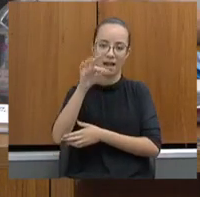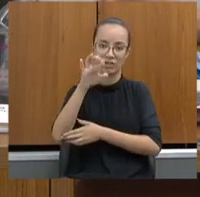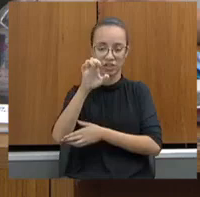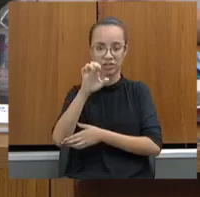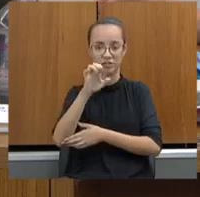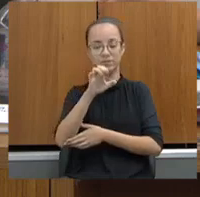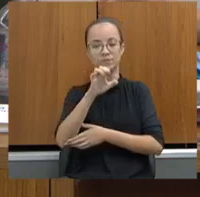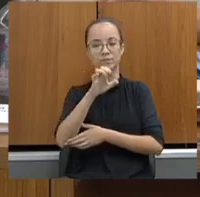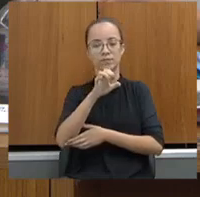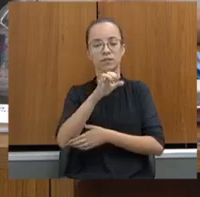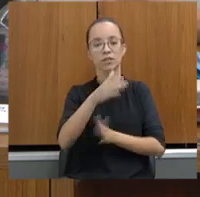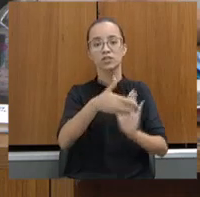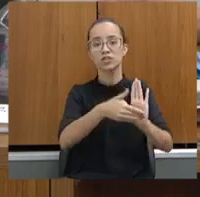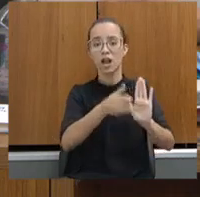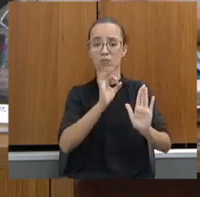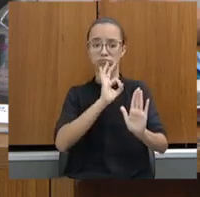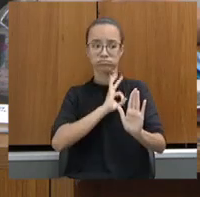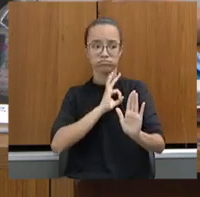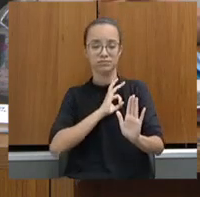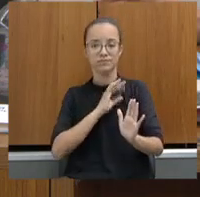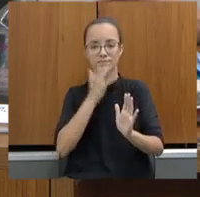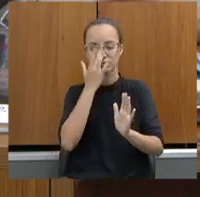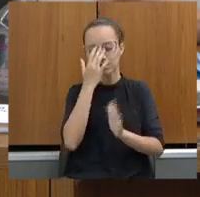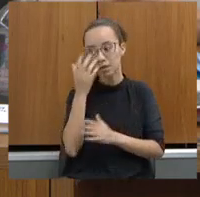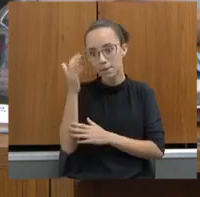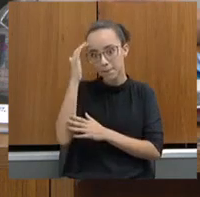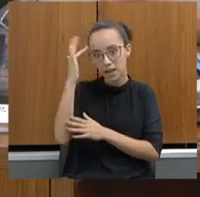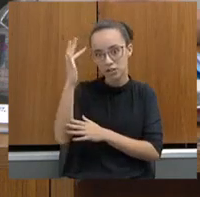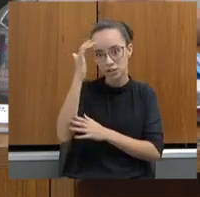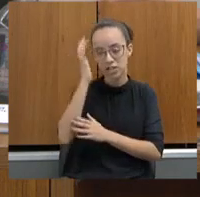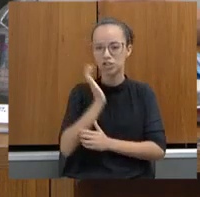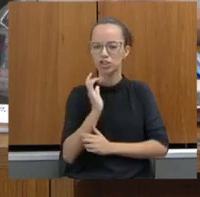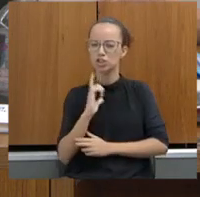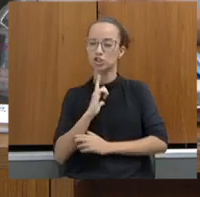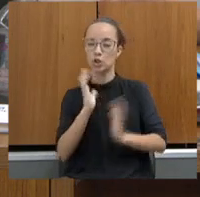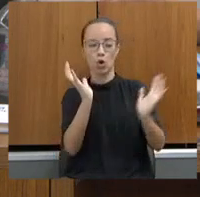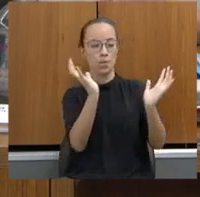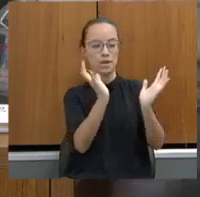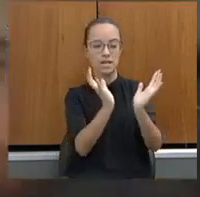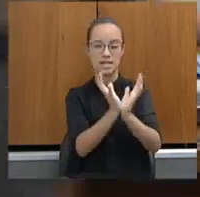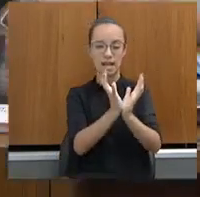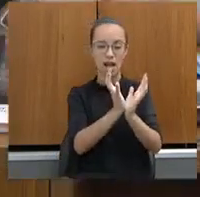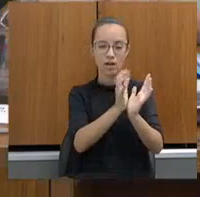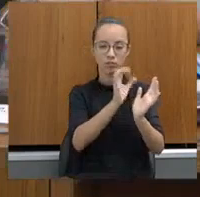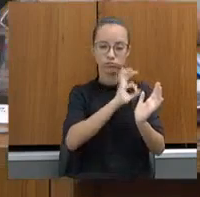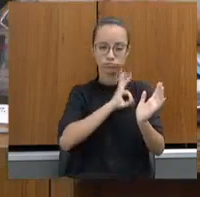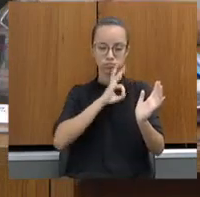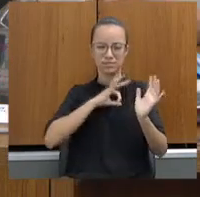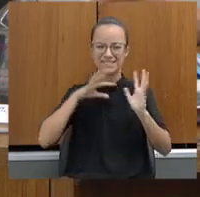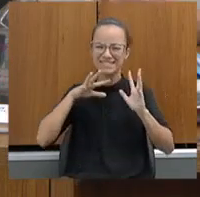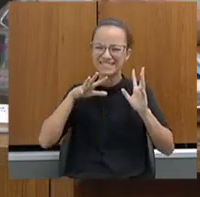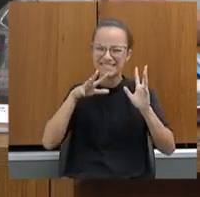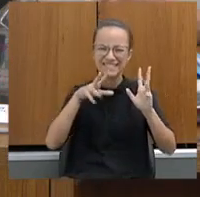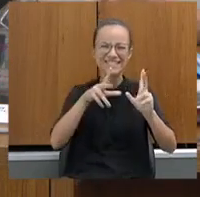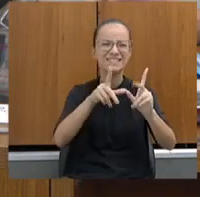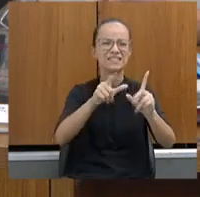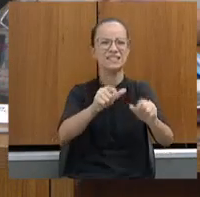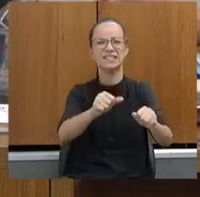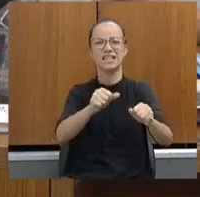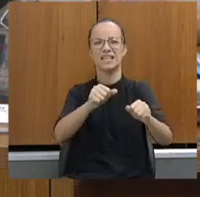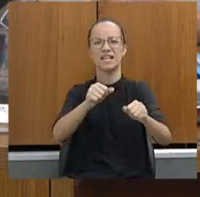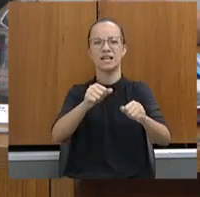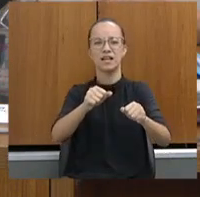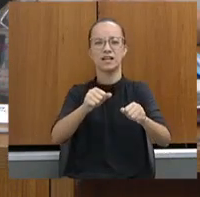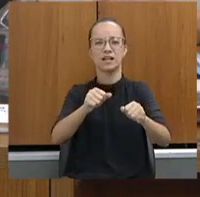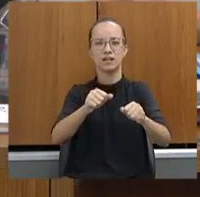polícia. Imagine, secretário, nós tínhamos uma companhia inteira da polícia militar nos muros da penitenciária Nelson Gria,